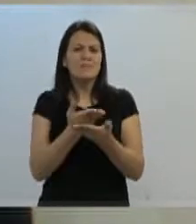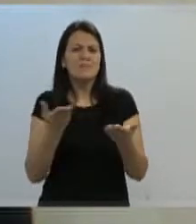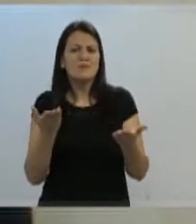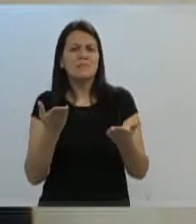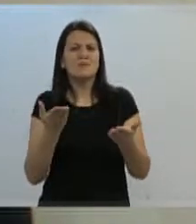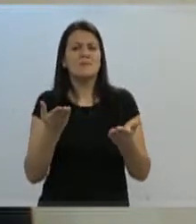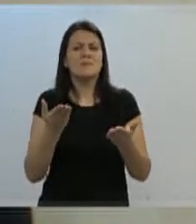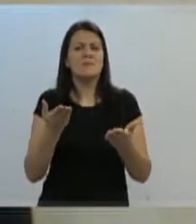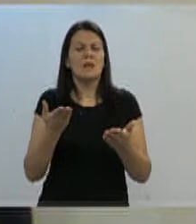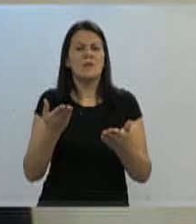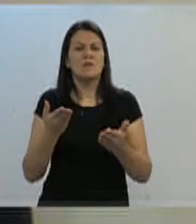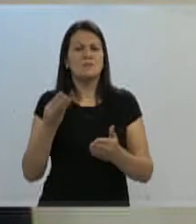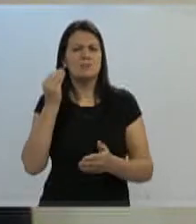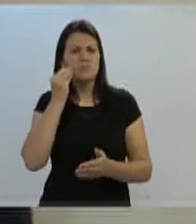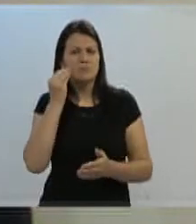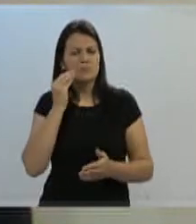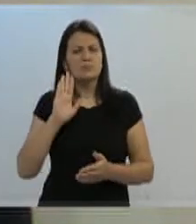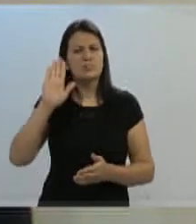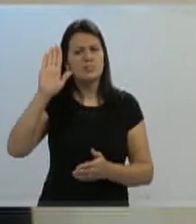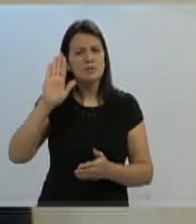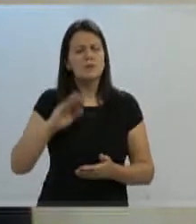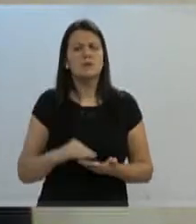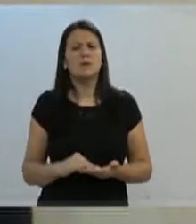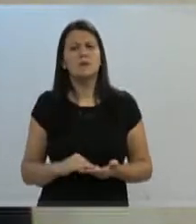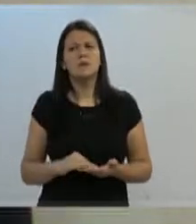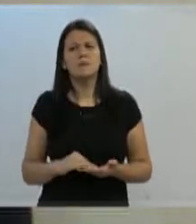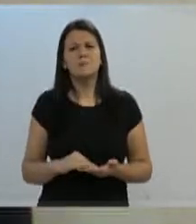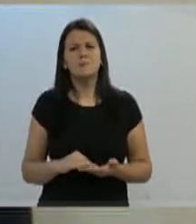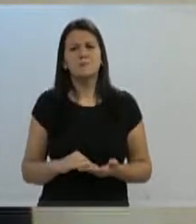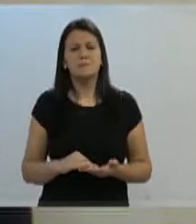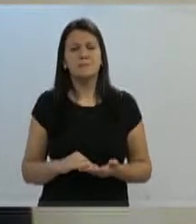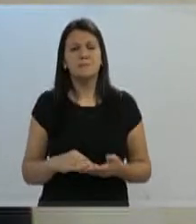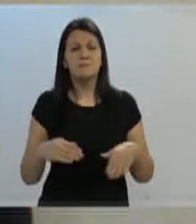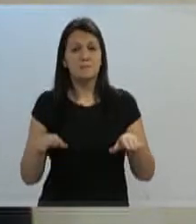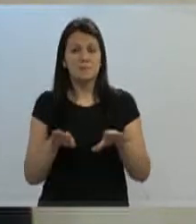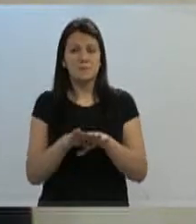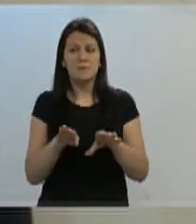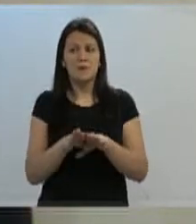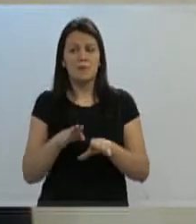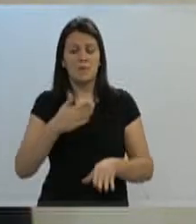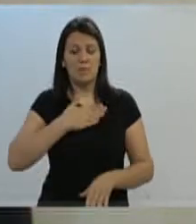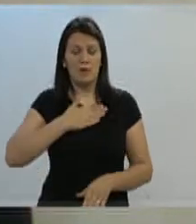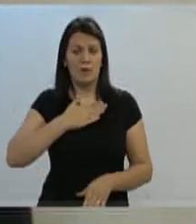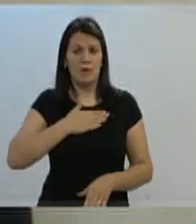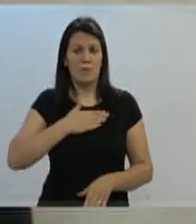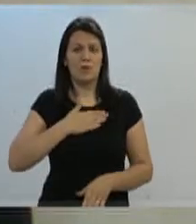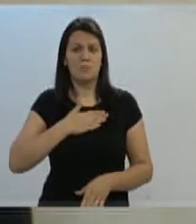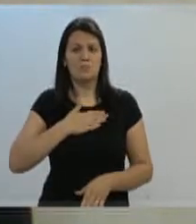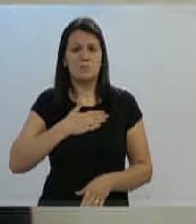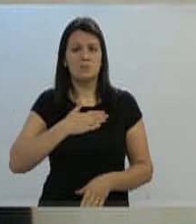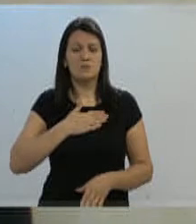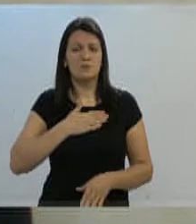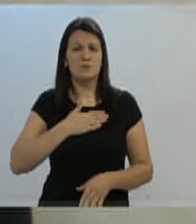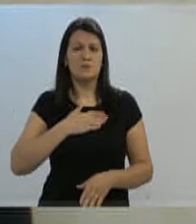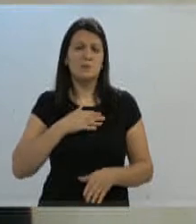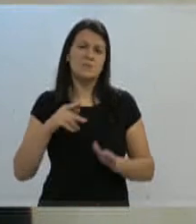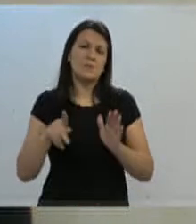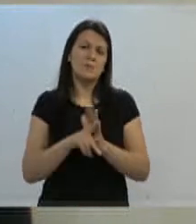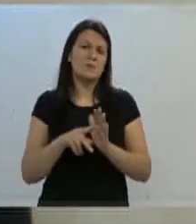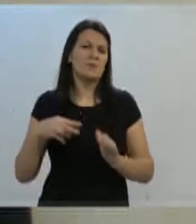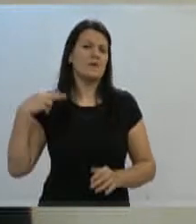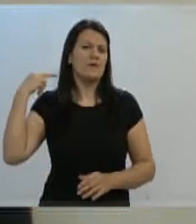final na disposição e também deixar claro aí que, além da minha pessoa, com a própria vereadora, o Yannes Mantel,